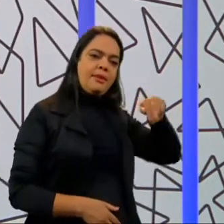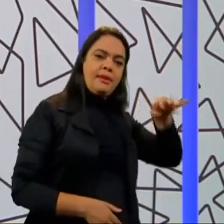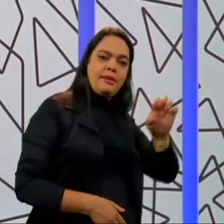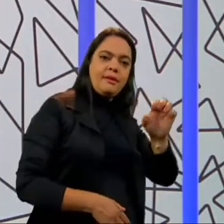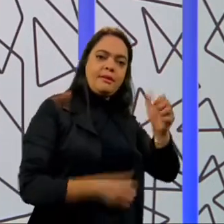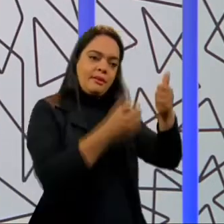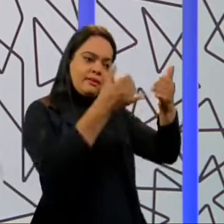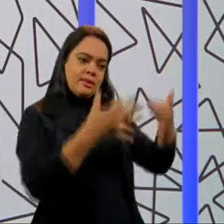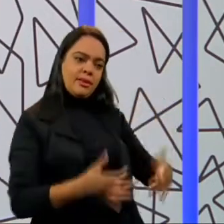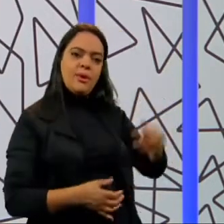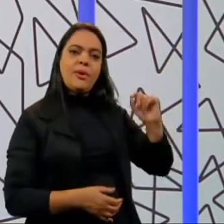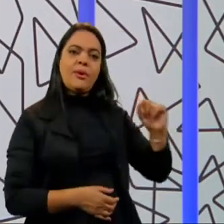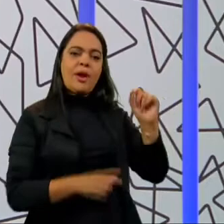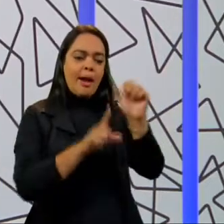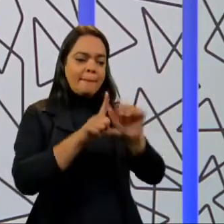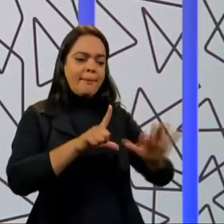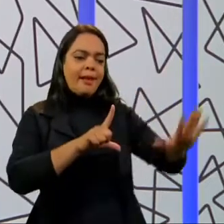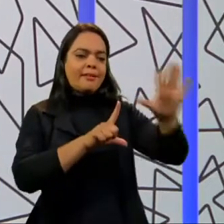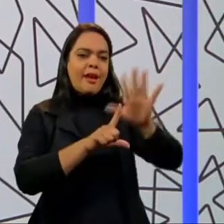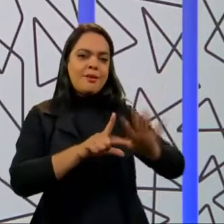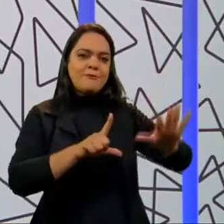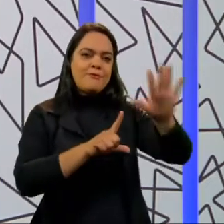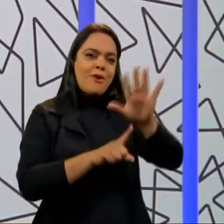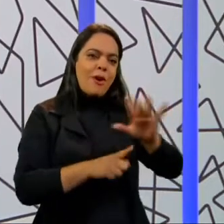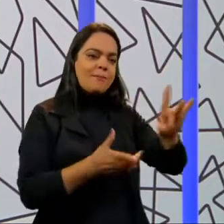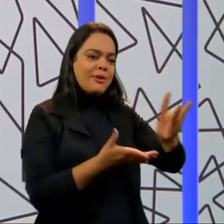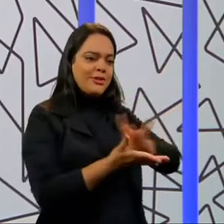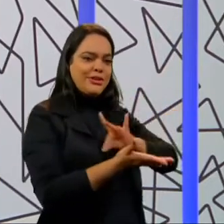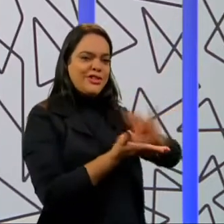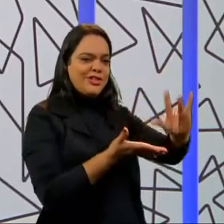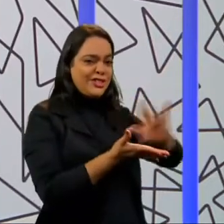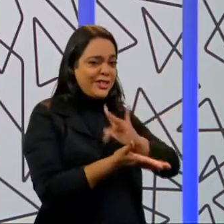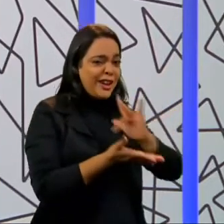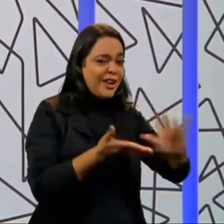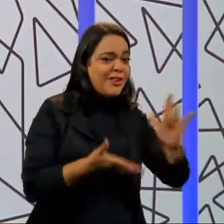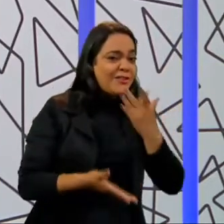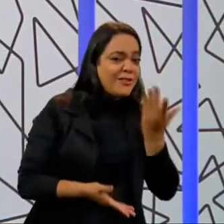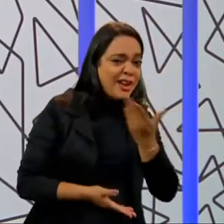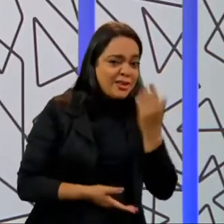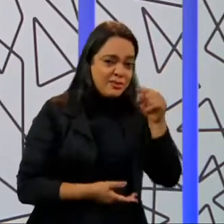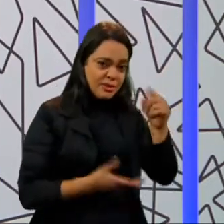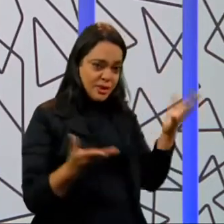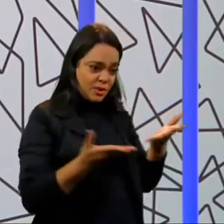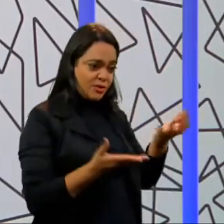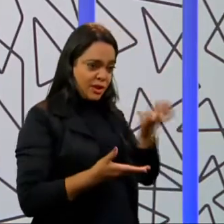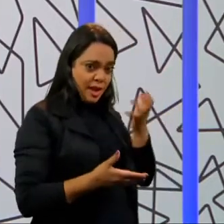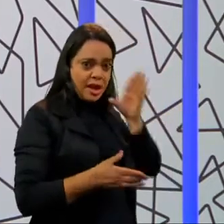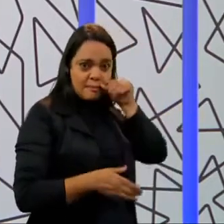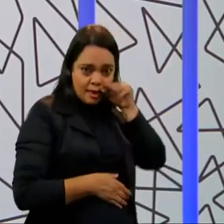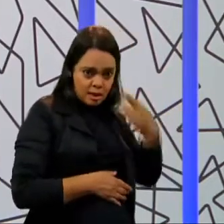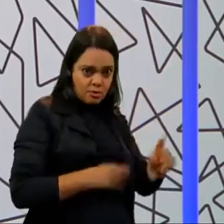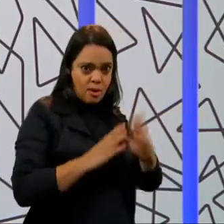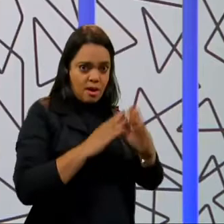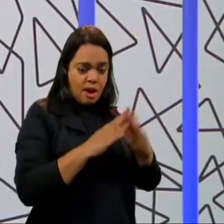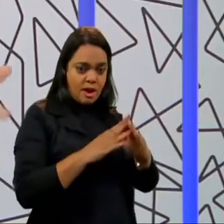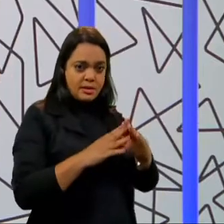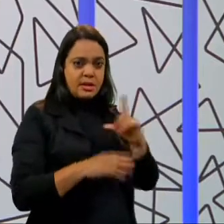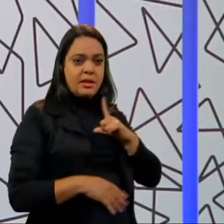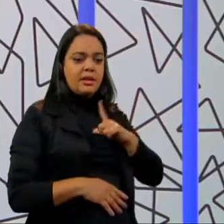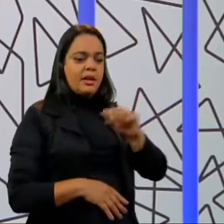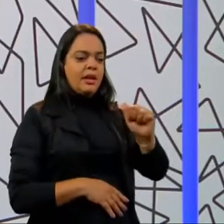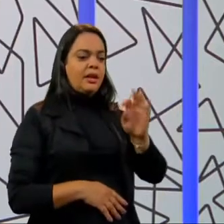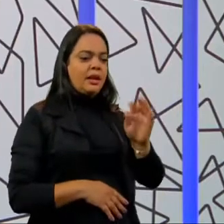digitais da indústria 4.0 têm possibilitado isso fortemente. Então, hoje, se você precisa de um trabalhador doméstico, você vai ali no Get